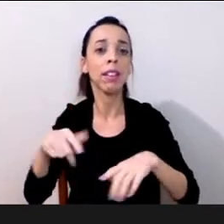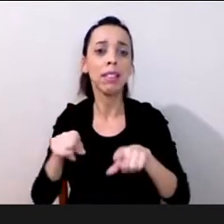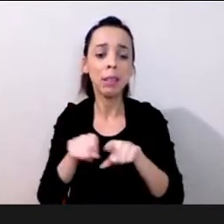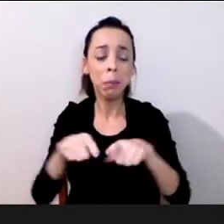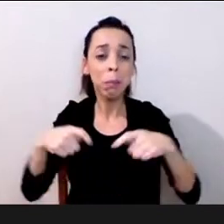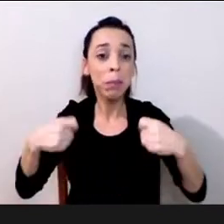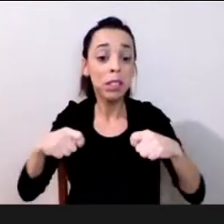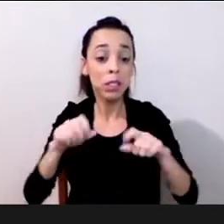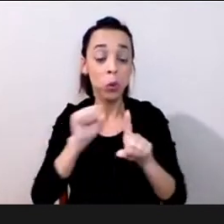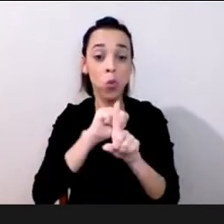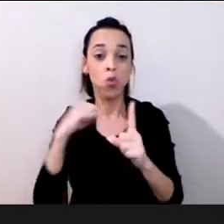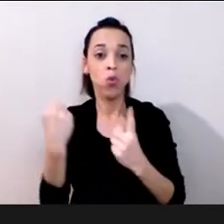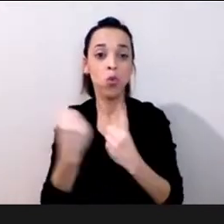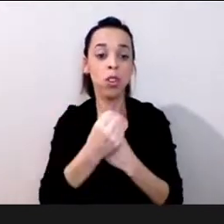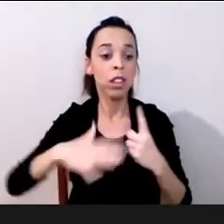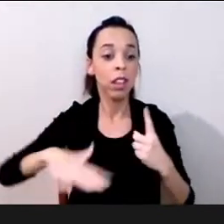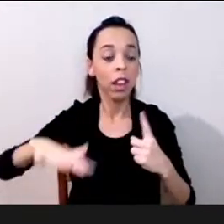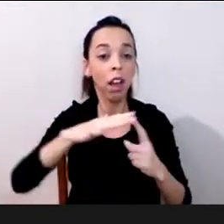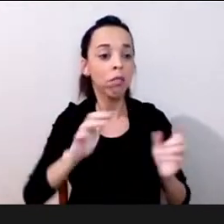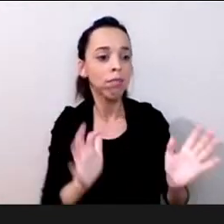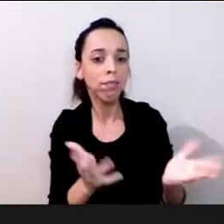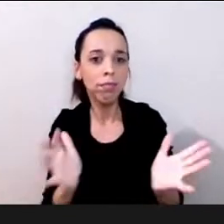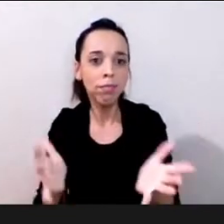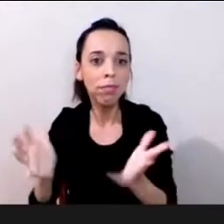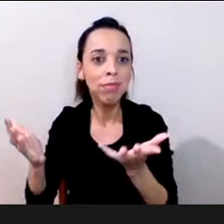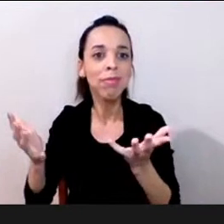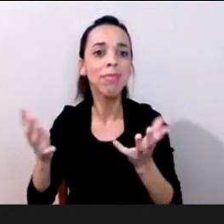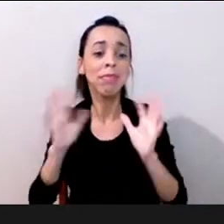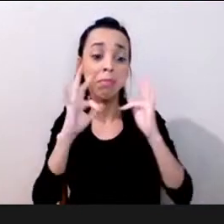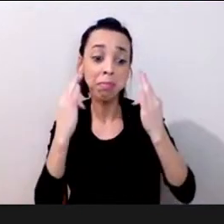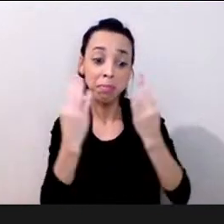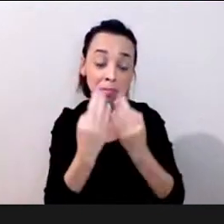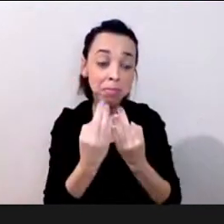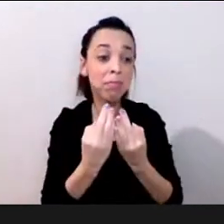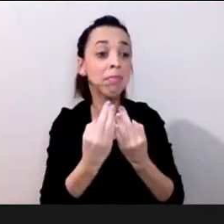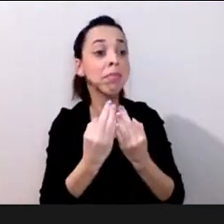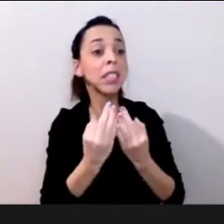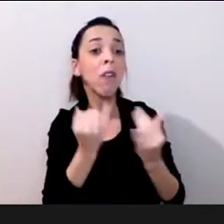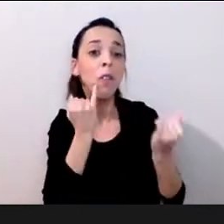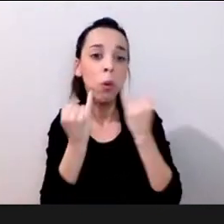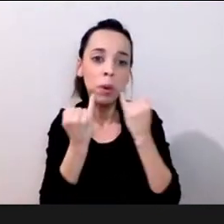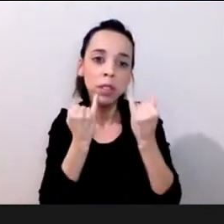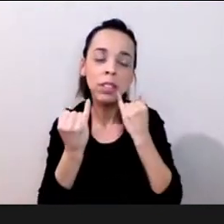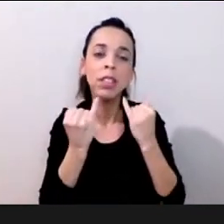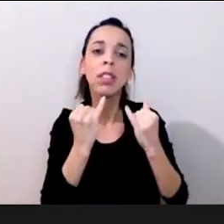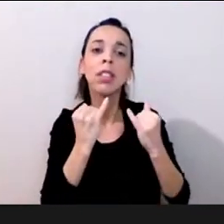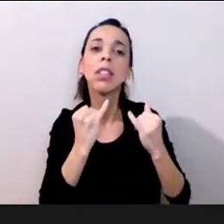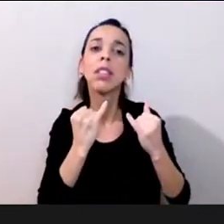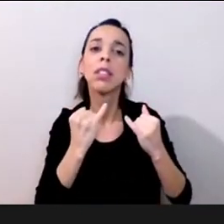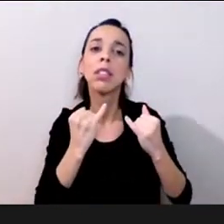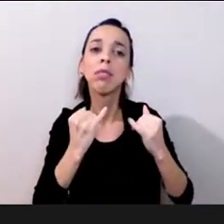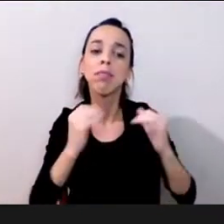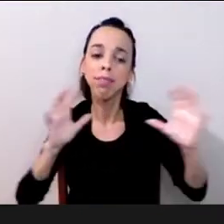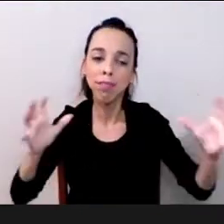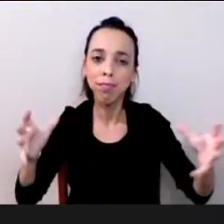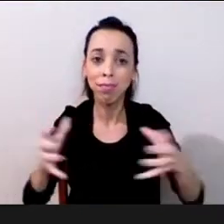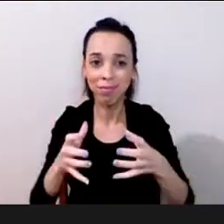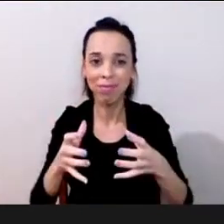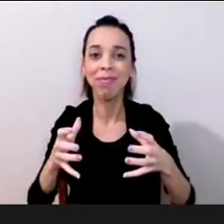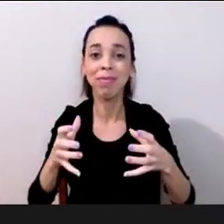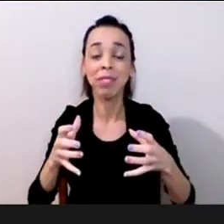social por exemplo em que as famílias têm que estar implicadas as famílias têm que estar implicadas as famílias são muitas vezes